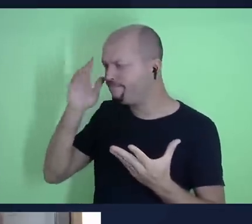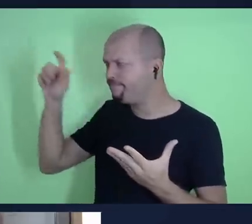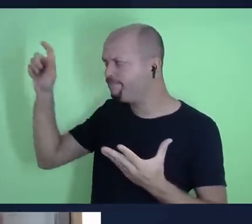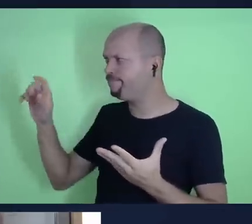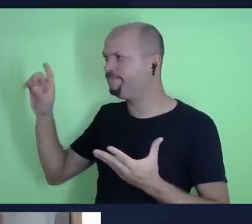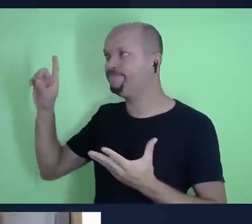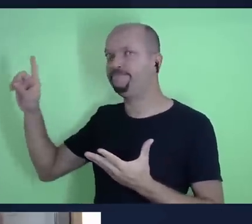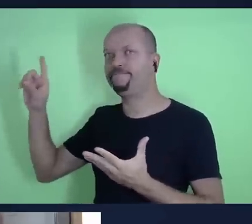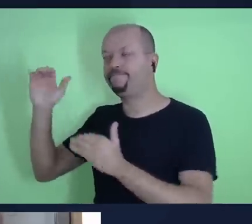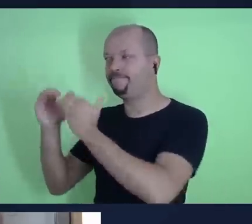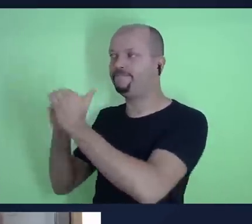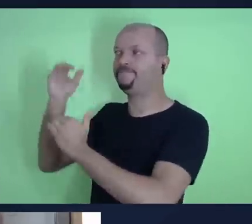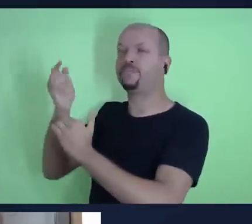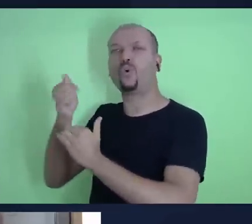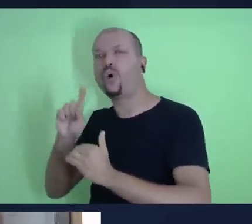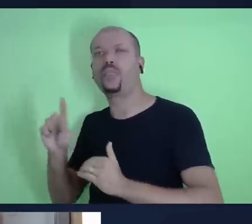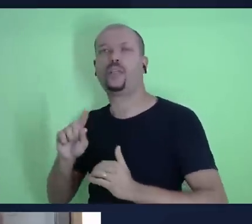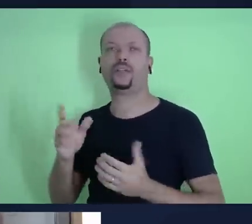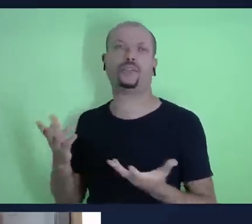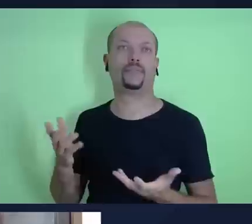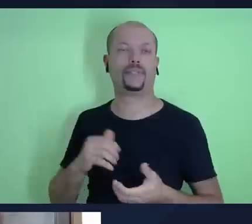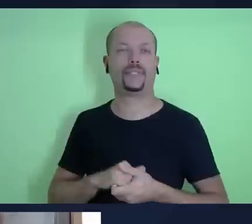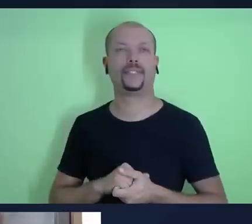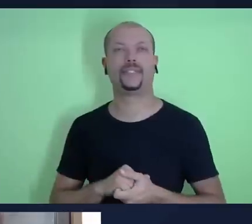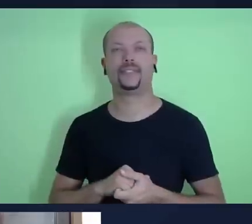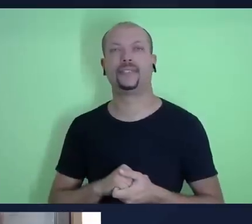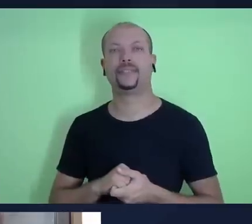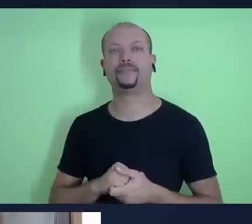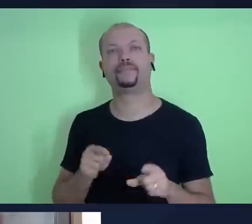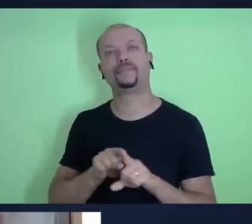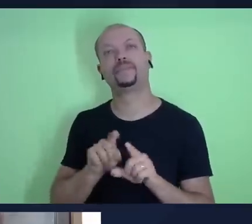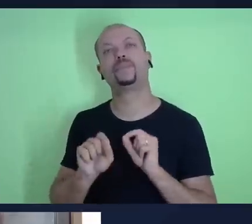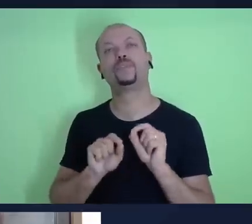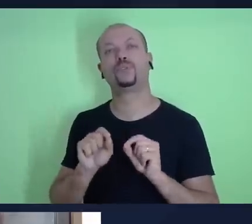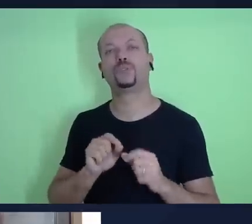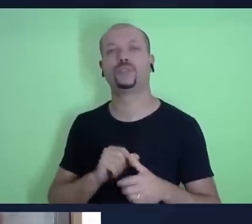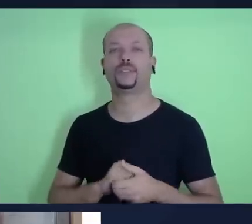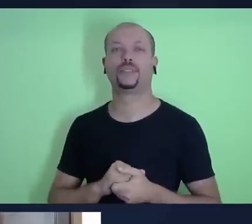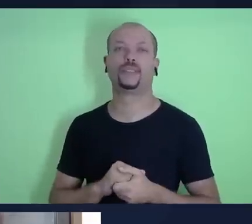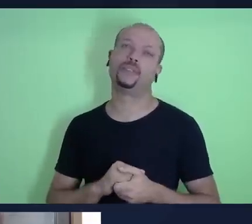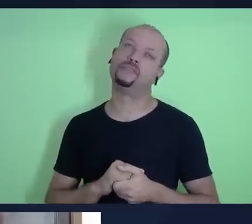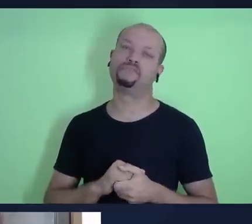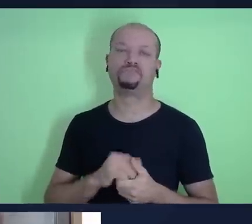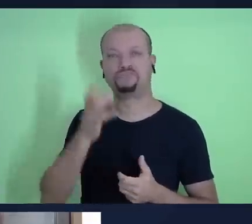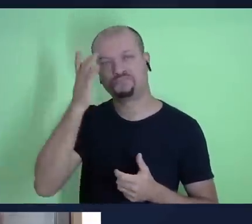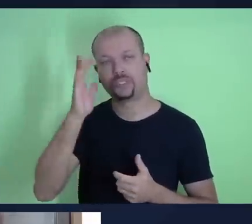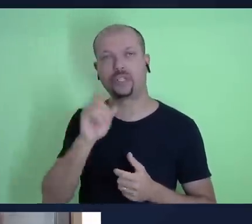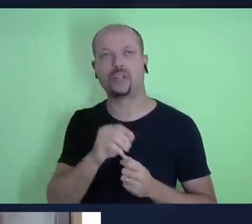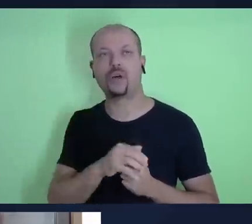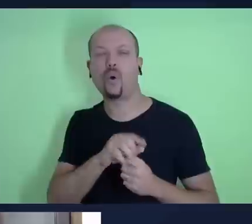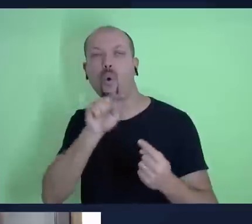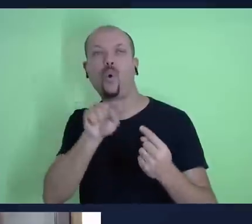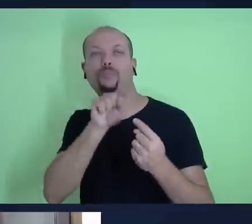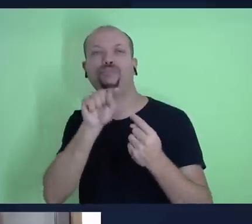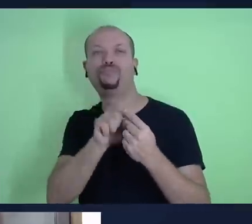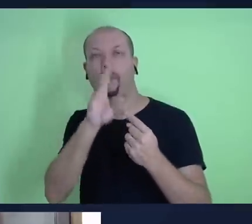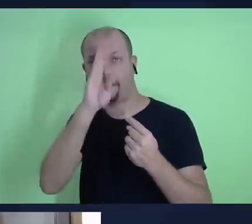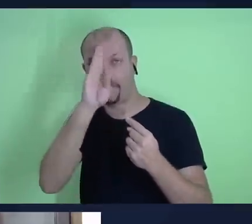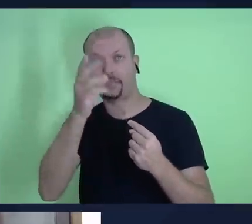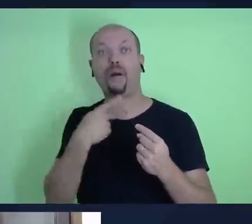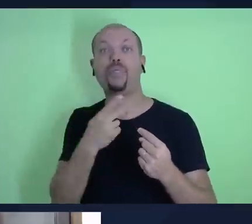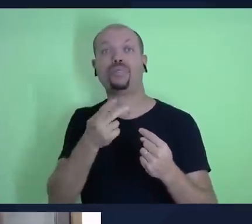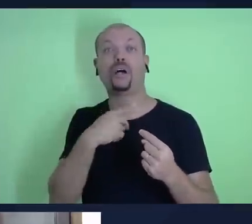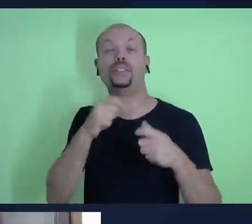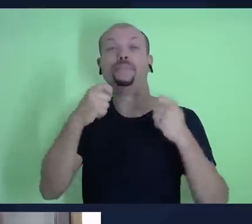dele ou não. Então, está aí, talvez, os principais motivos pelos quais a gente